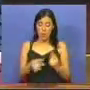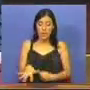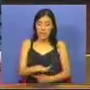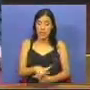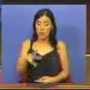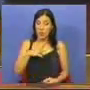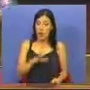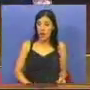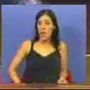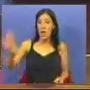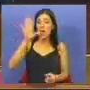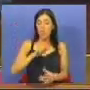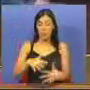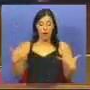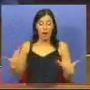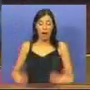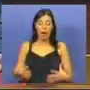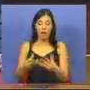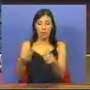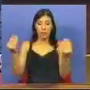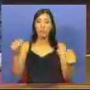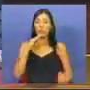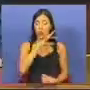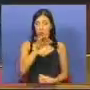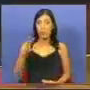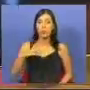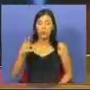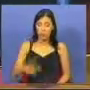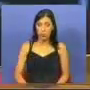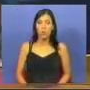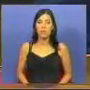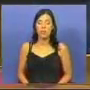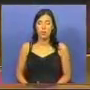situação nacional e da aflição de muitas das famílias portuguesas.